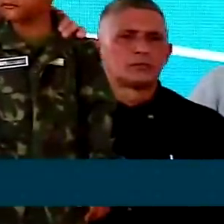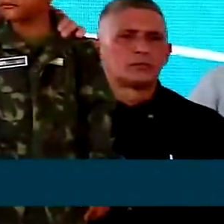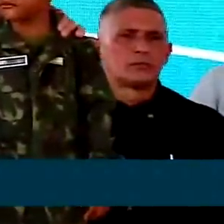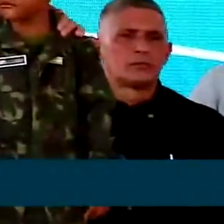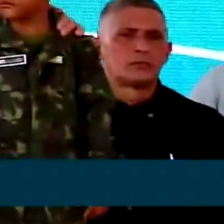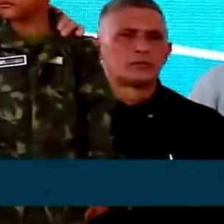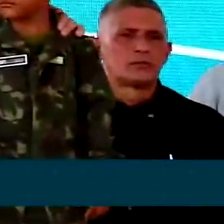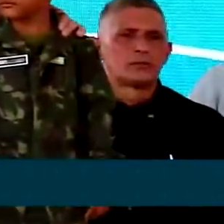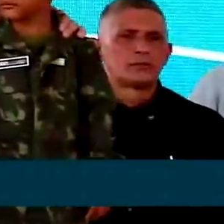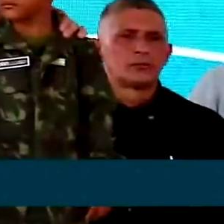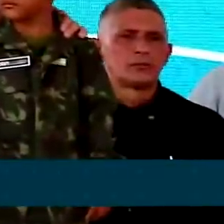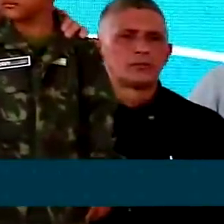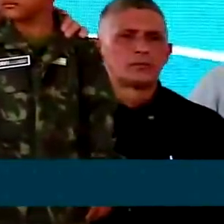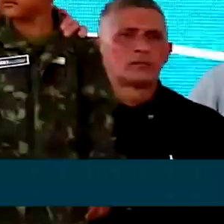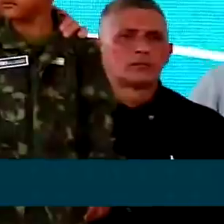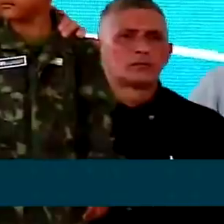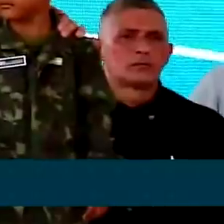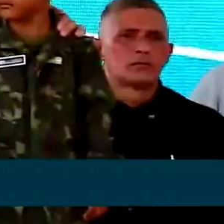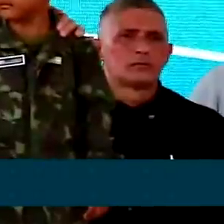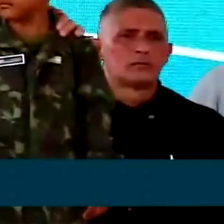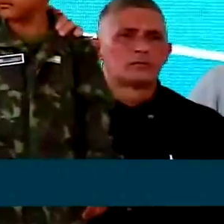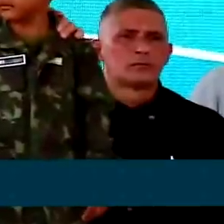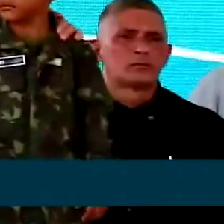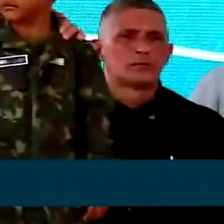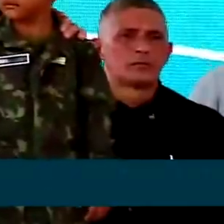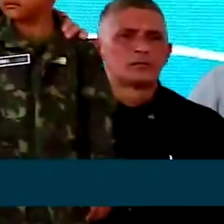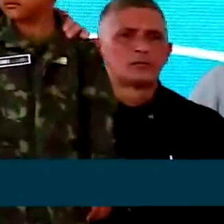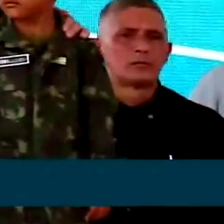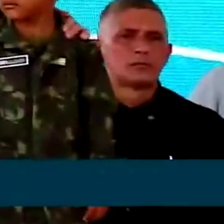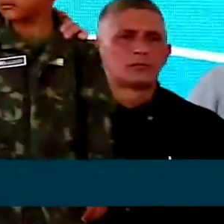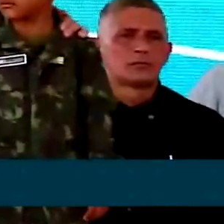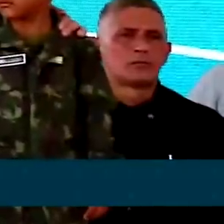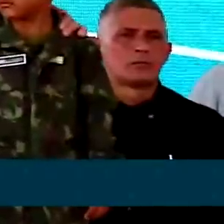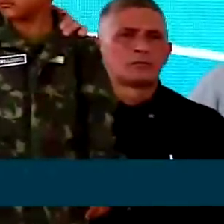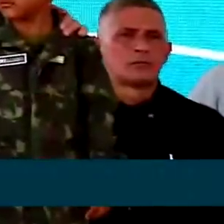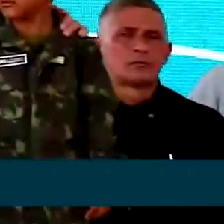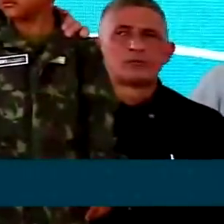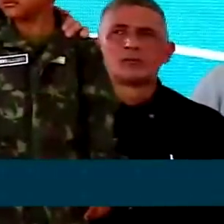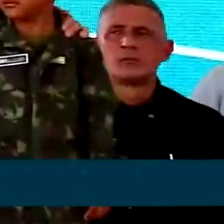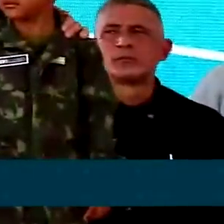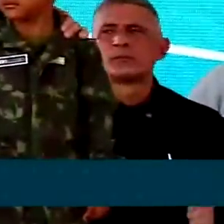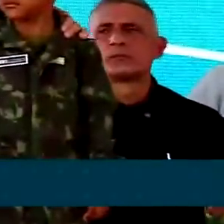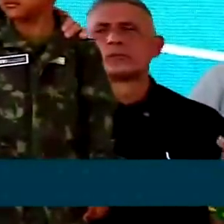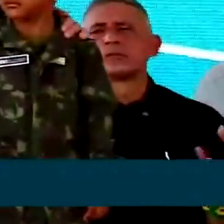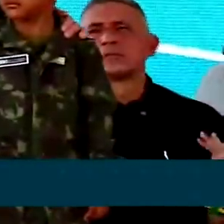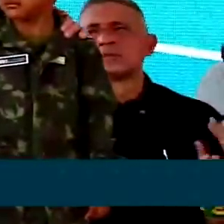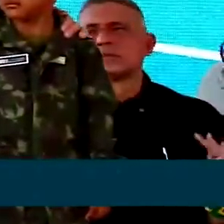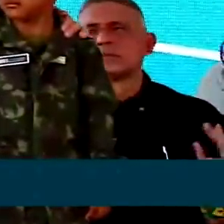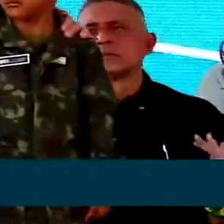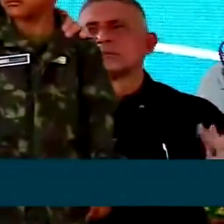Ninguém vai furar teto, ninguém vai fazer nenhuma estripulia no orçamento.